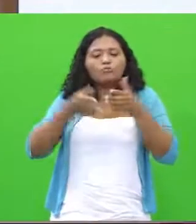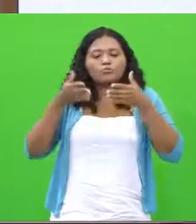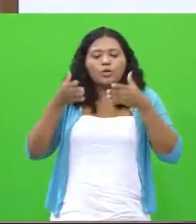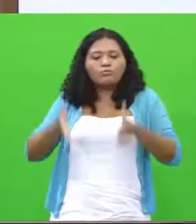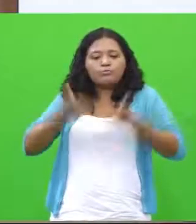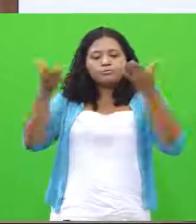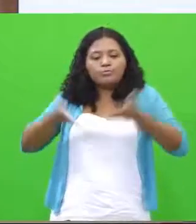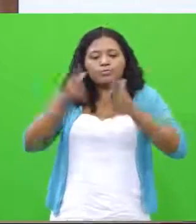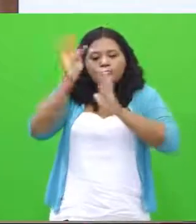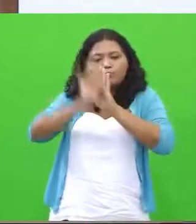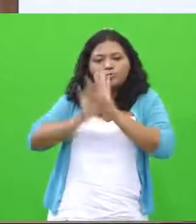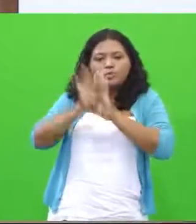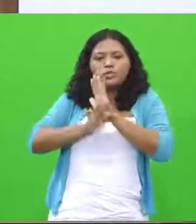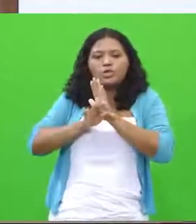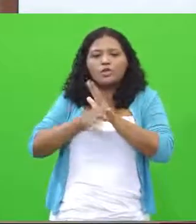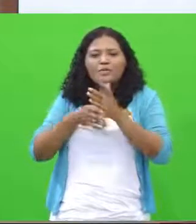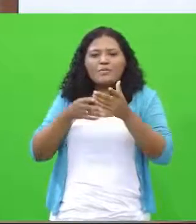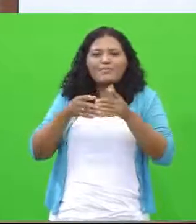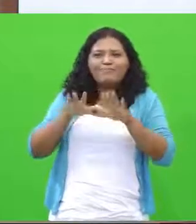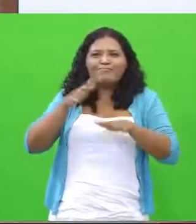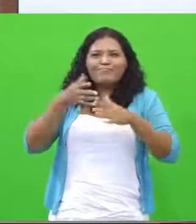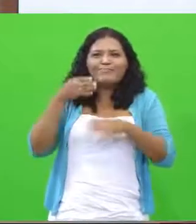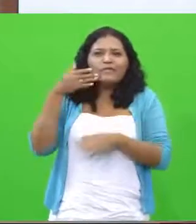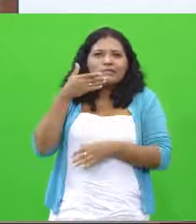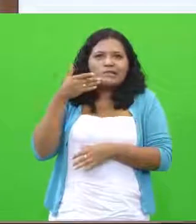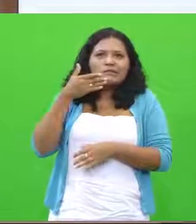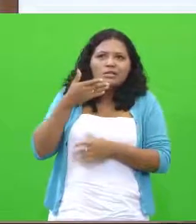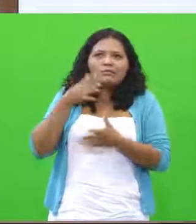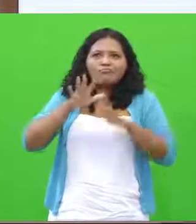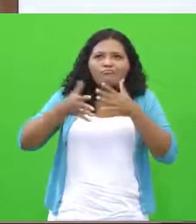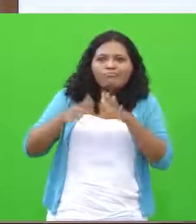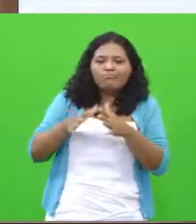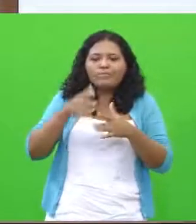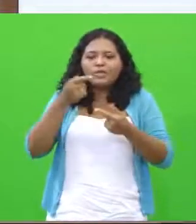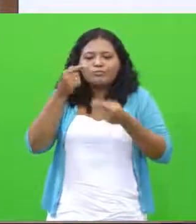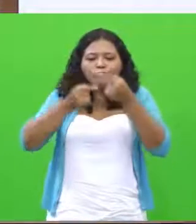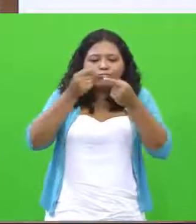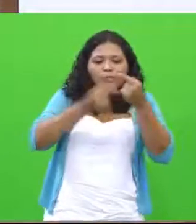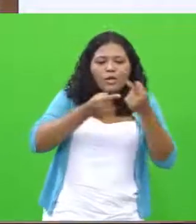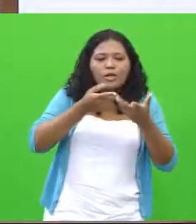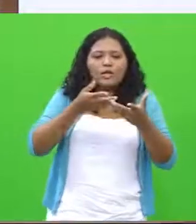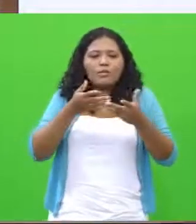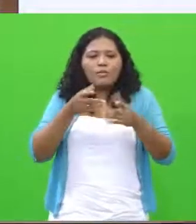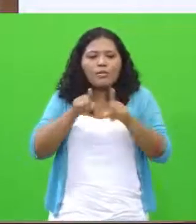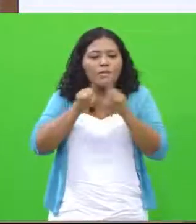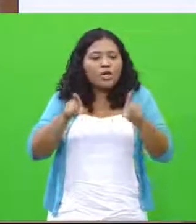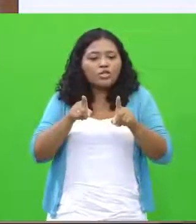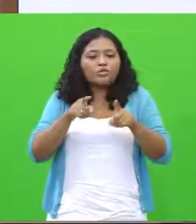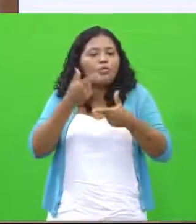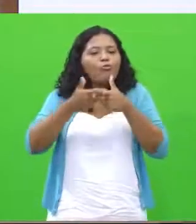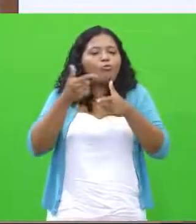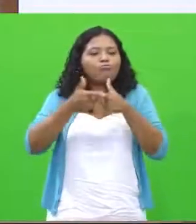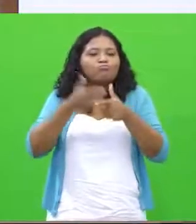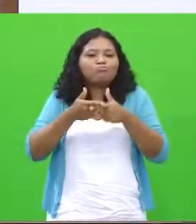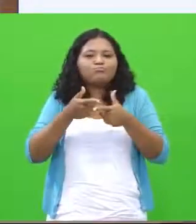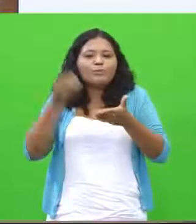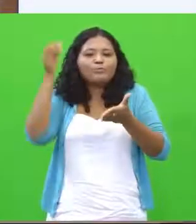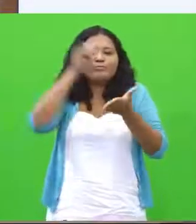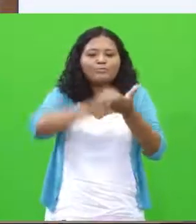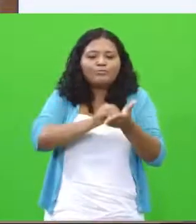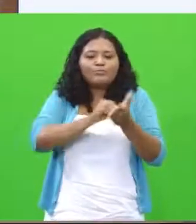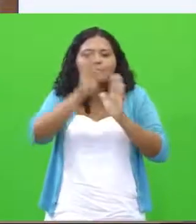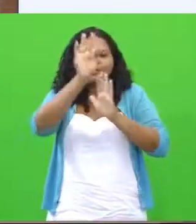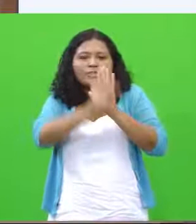tenham tido deslizes gramaticais, isso não interferiu na belíssima proposta que eles apresentaram.